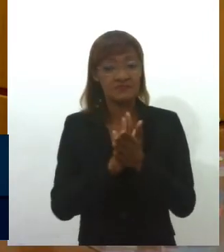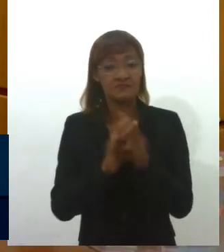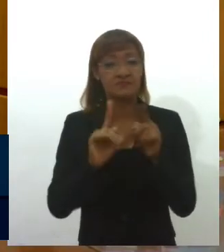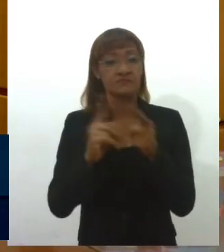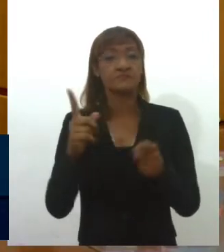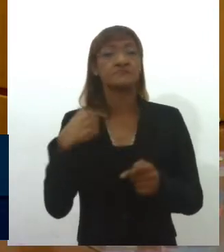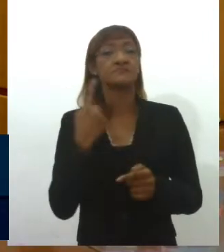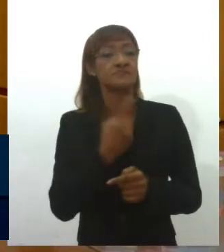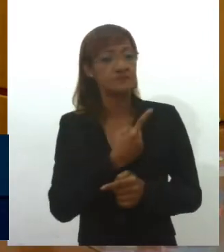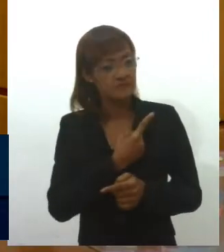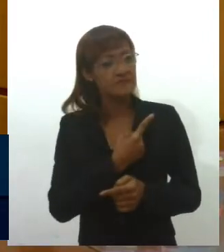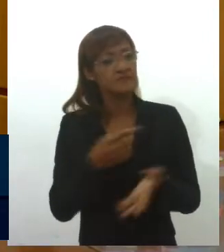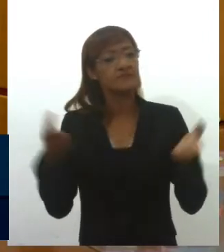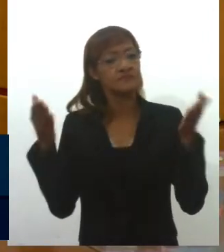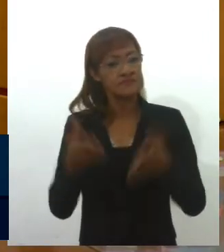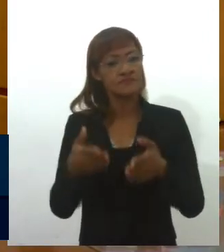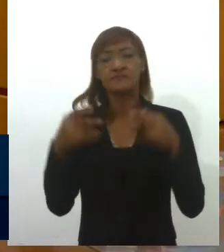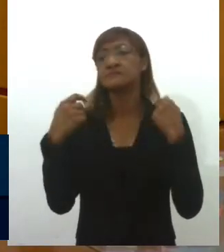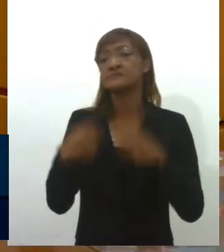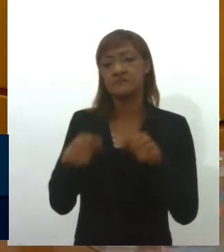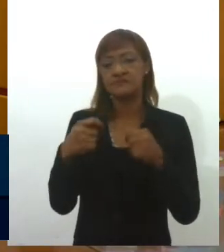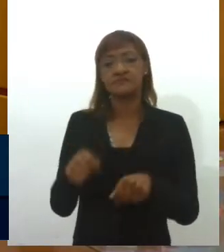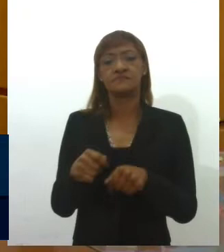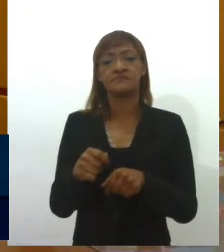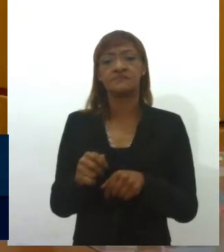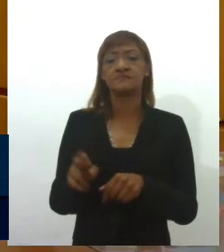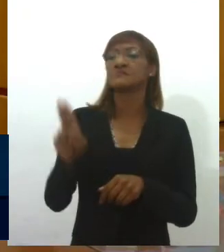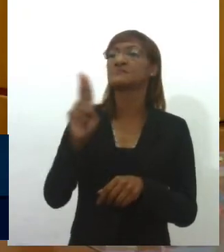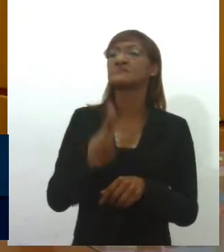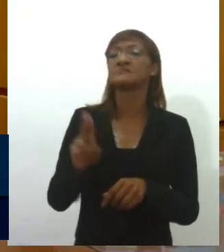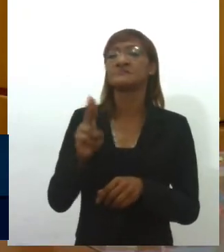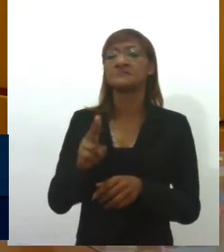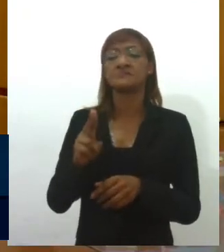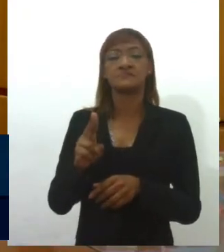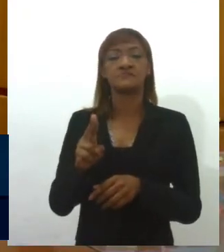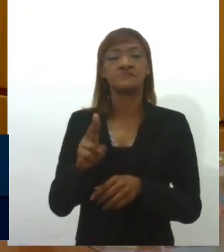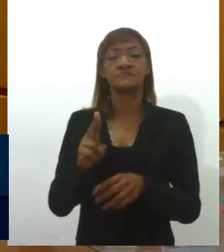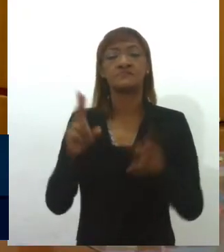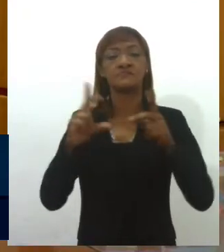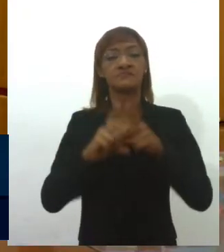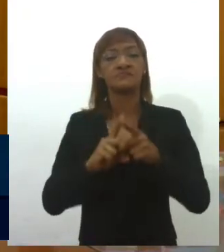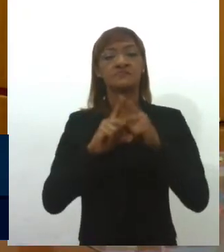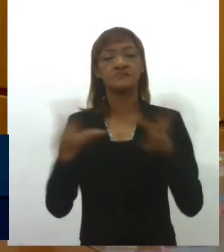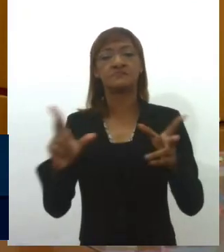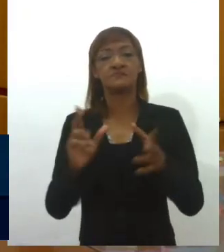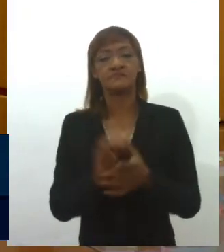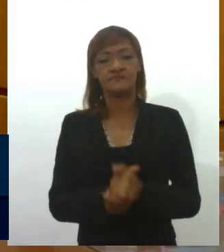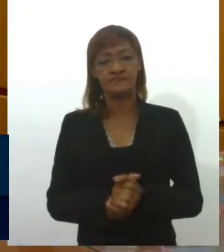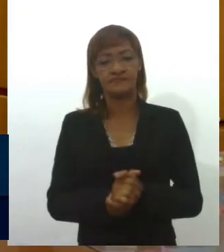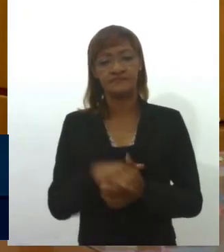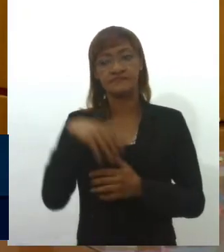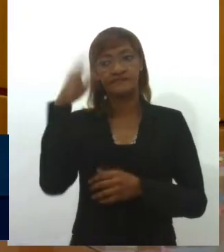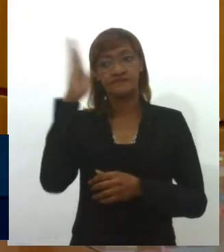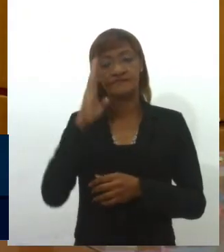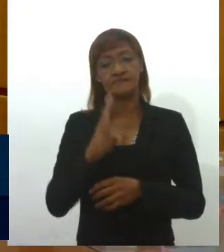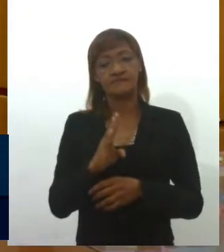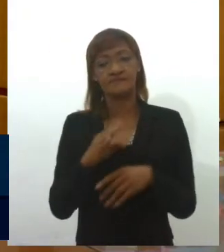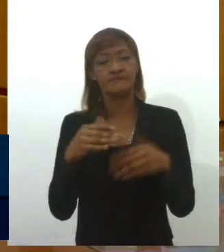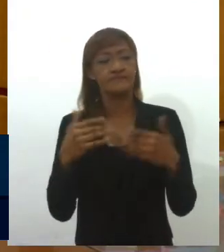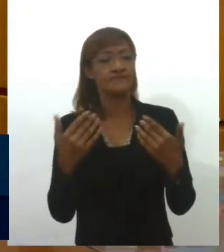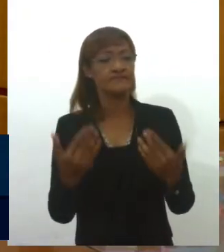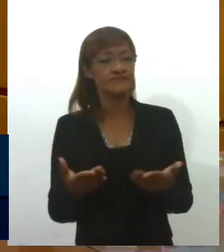utilizar os instrumentos de salvaguarda da democracia brasileira. E esses